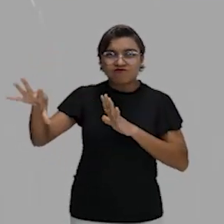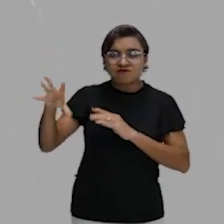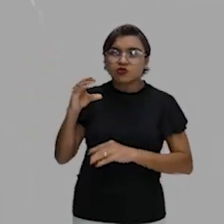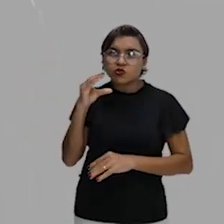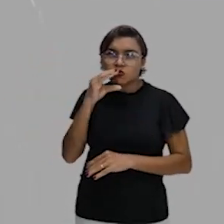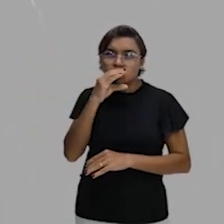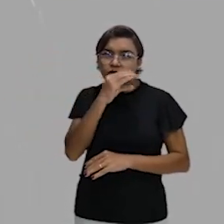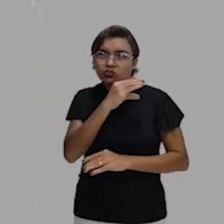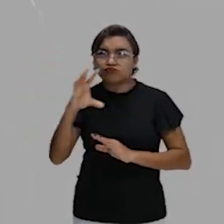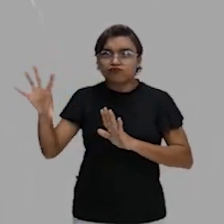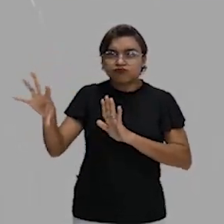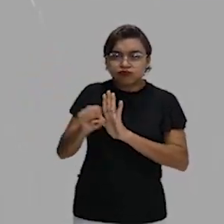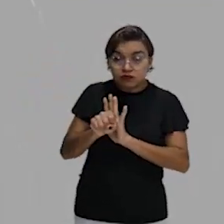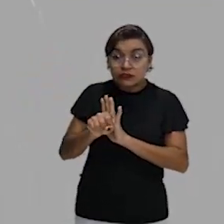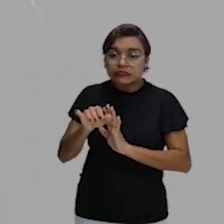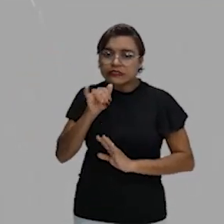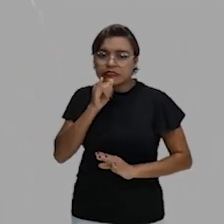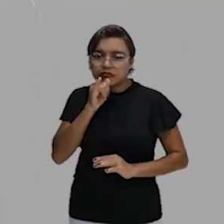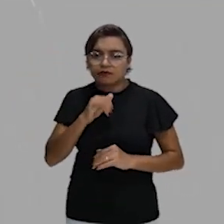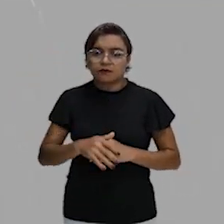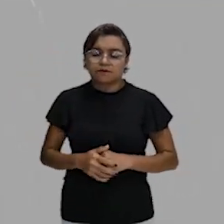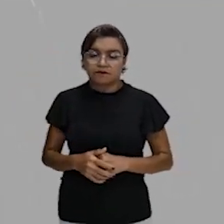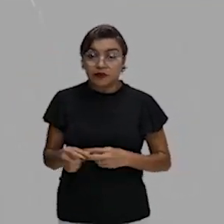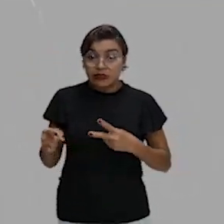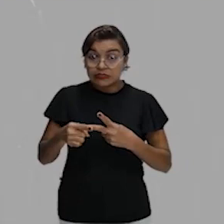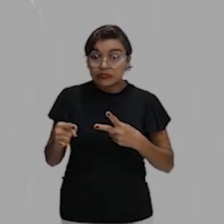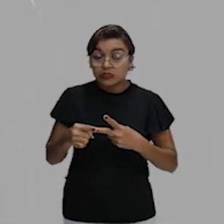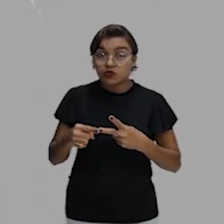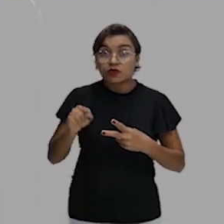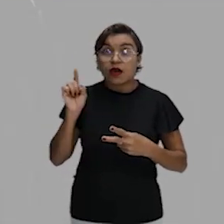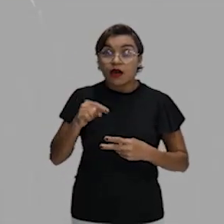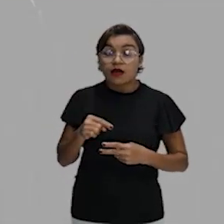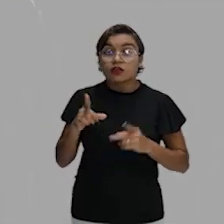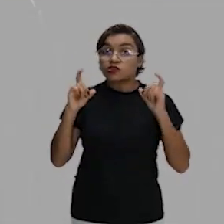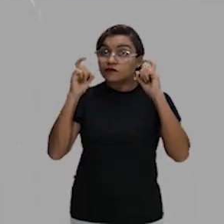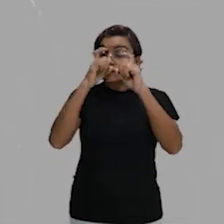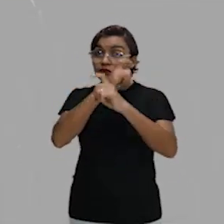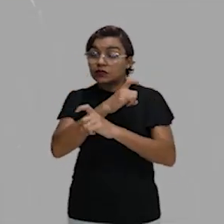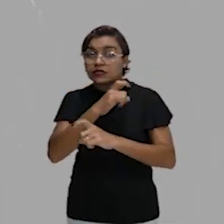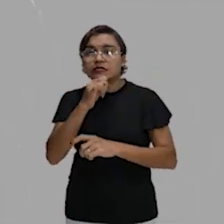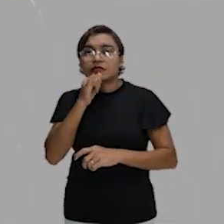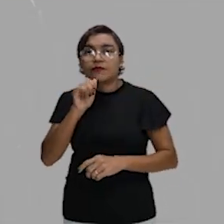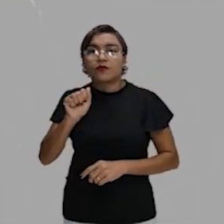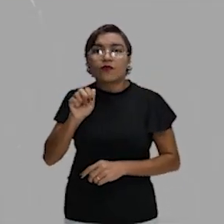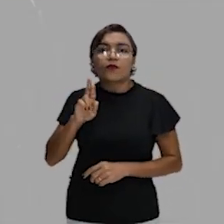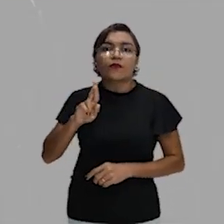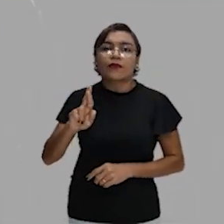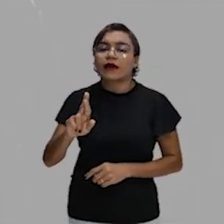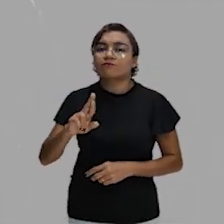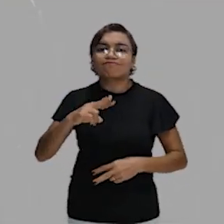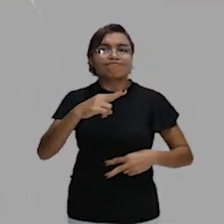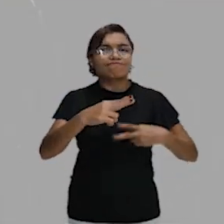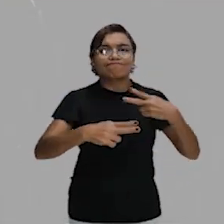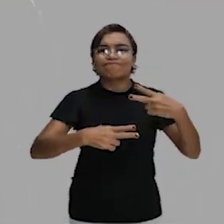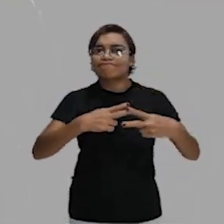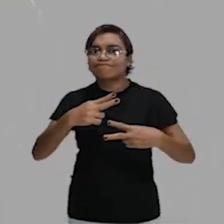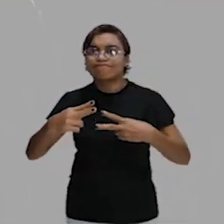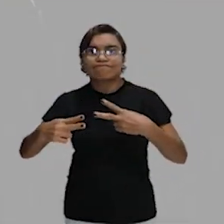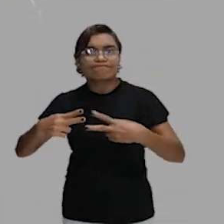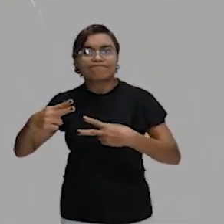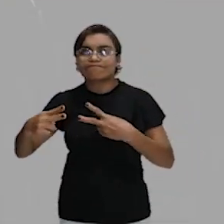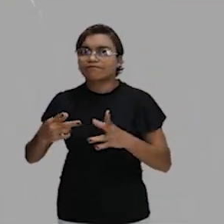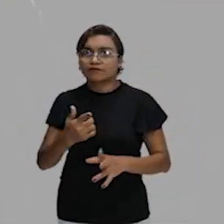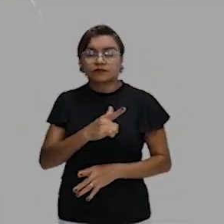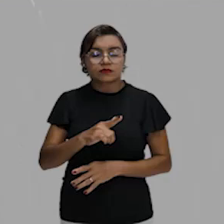segunda característica importante, galera, é a dificuldade da circulação do ar, para fazer com que essa massa de calor se